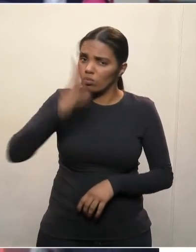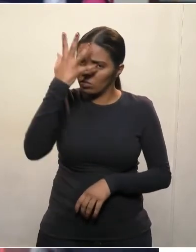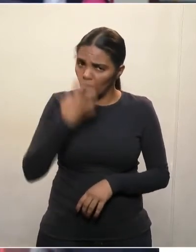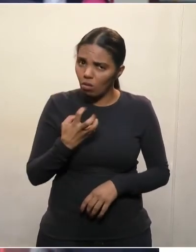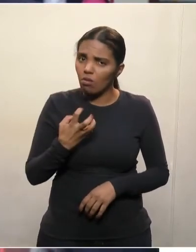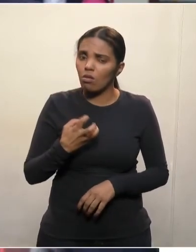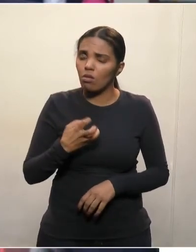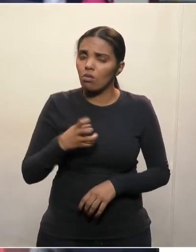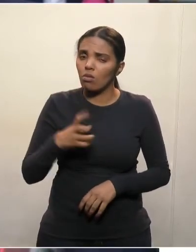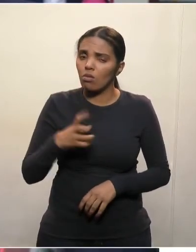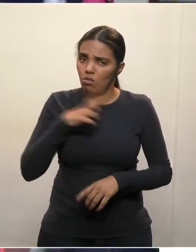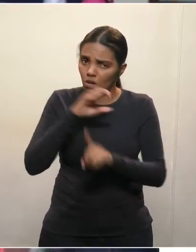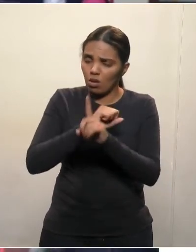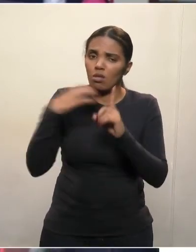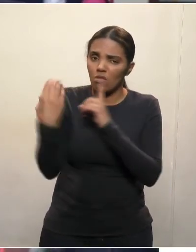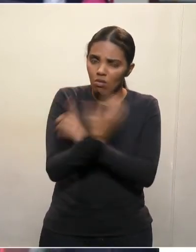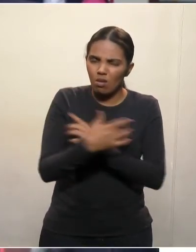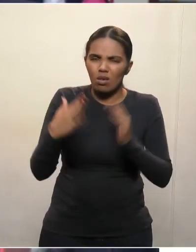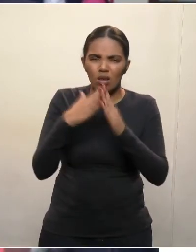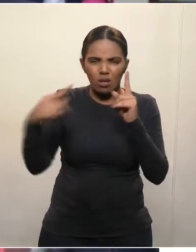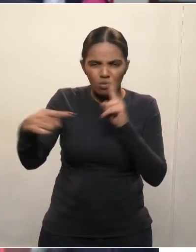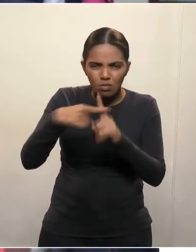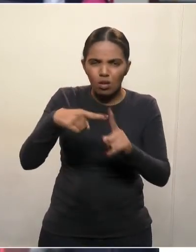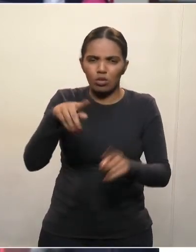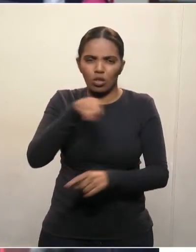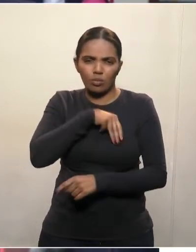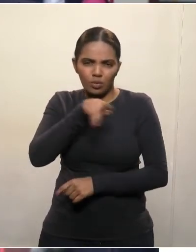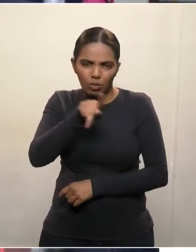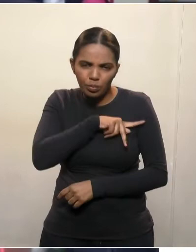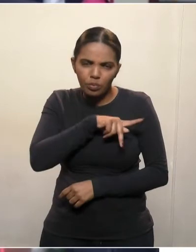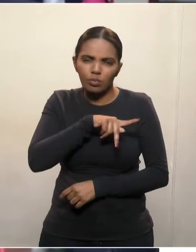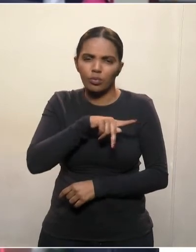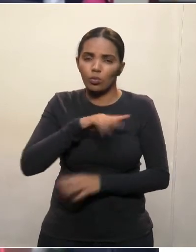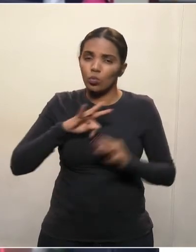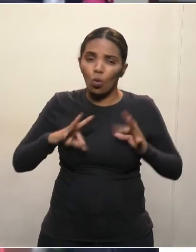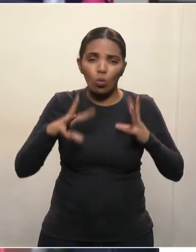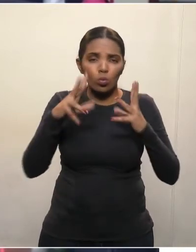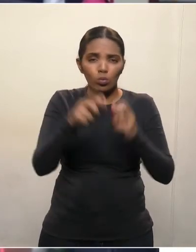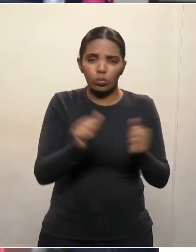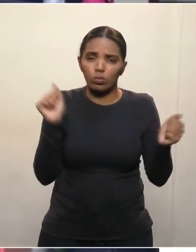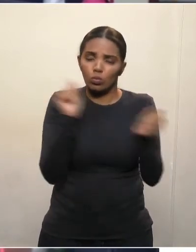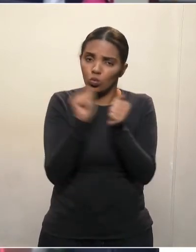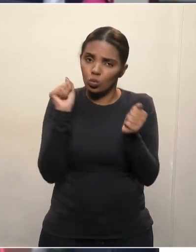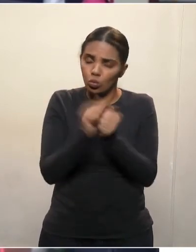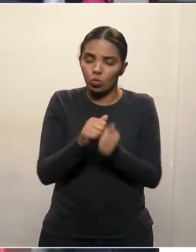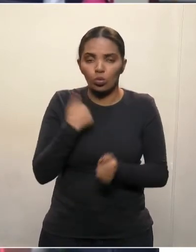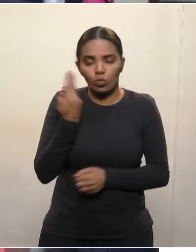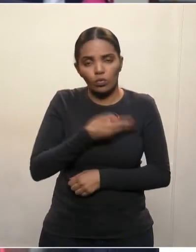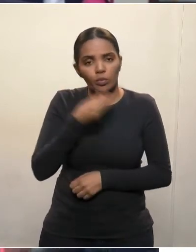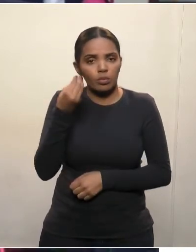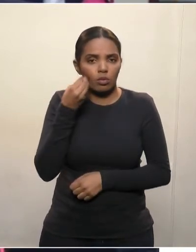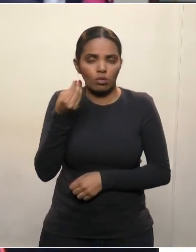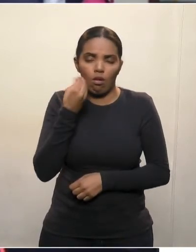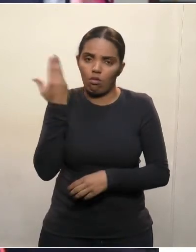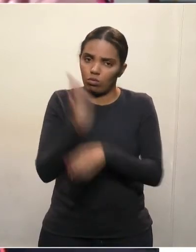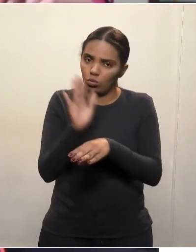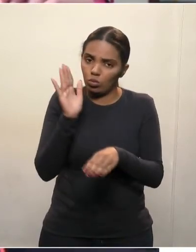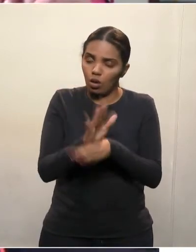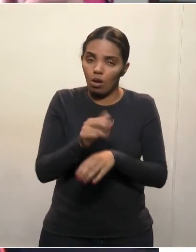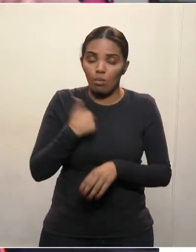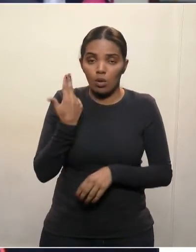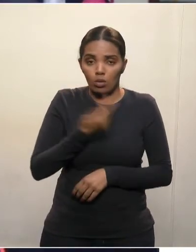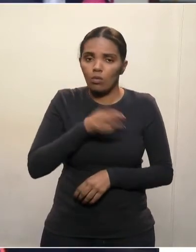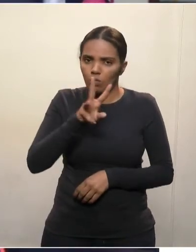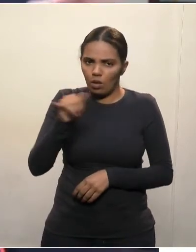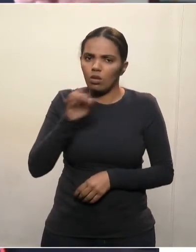das instituições, do público, e está fazendo o que é possível. E aqui, agora, nós não vamos ficar nada sem resposta. Quer seja